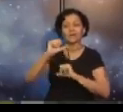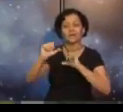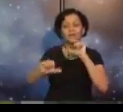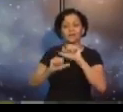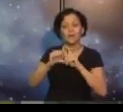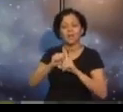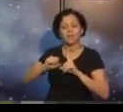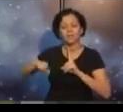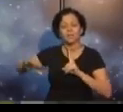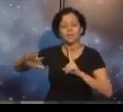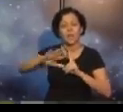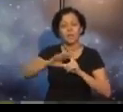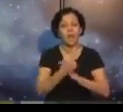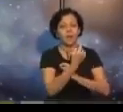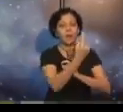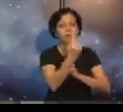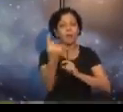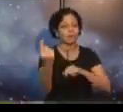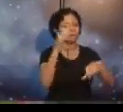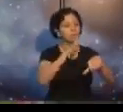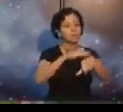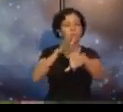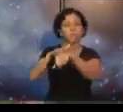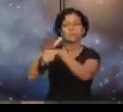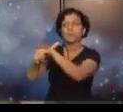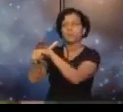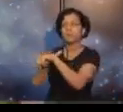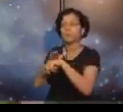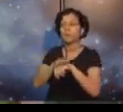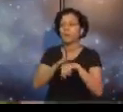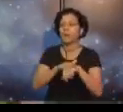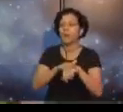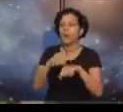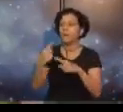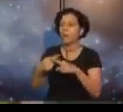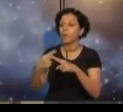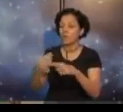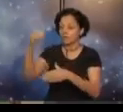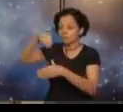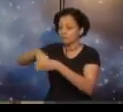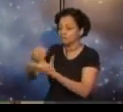E diz, e pelo que o Espiritismo é o poderoso auxiliar? Pelo poder,